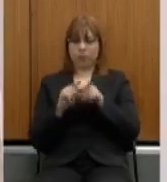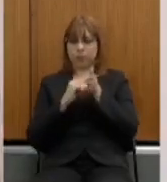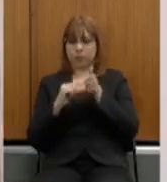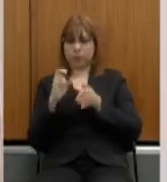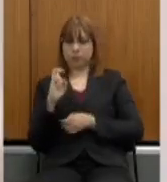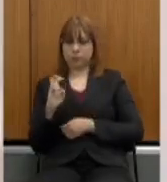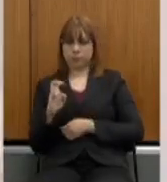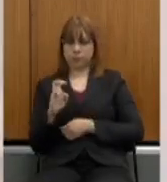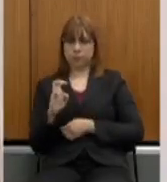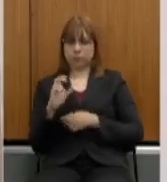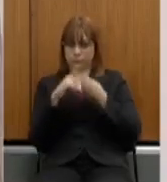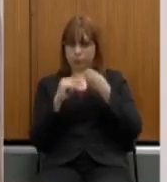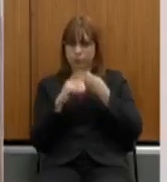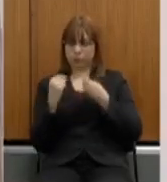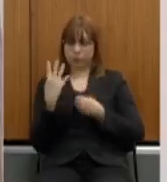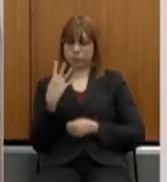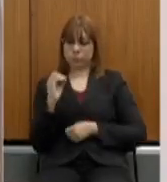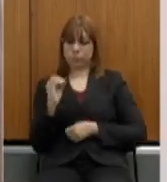que podem ser